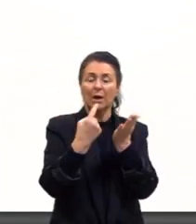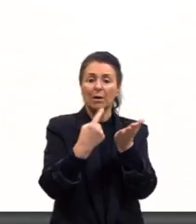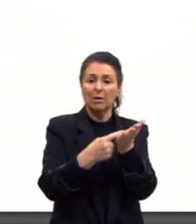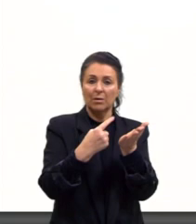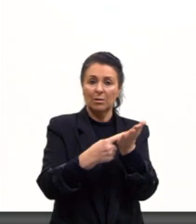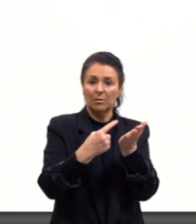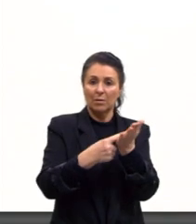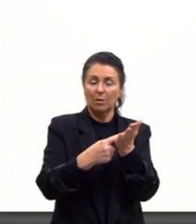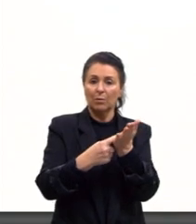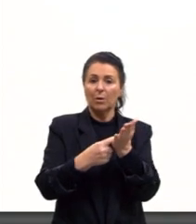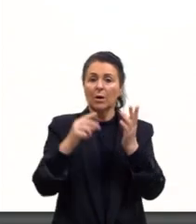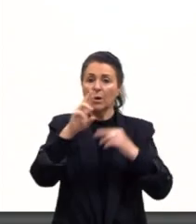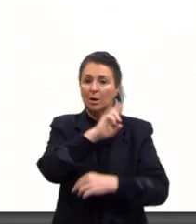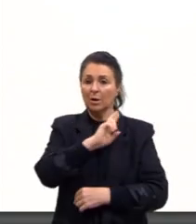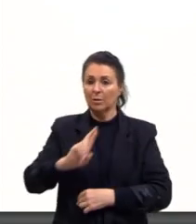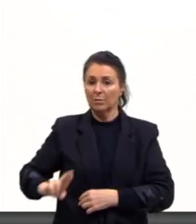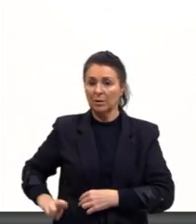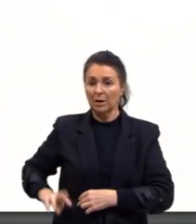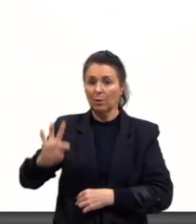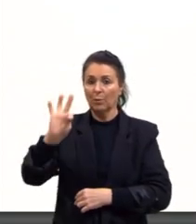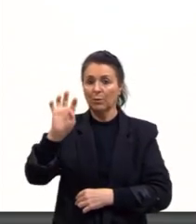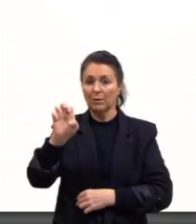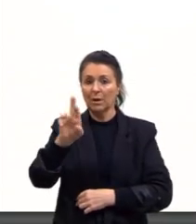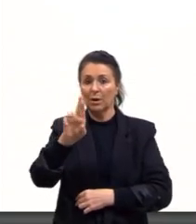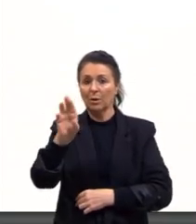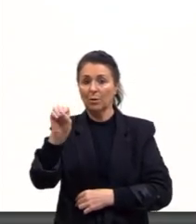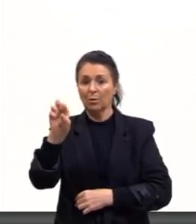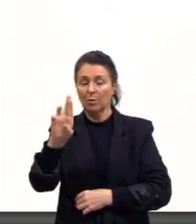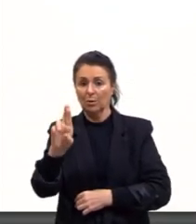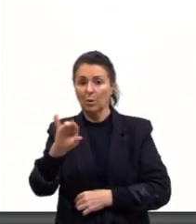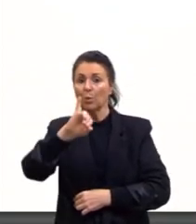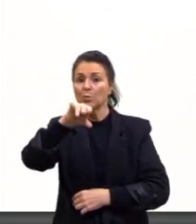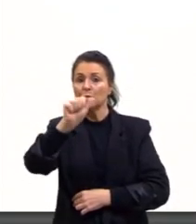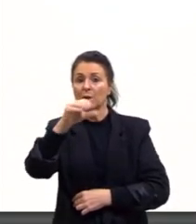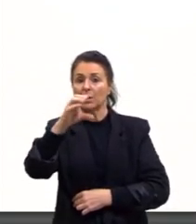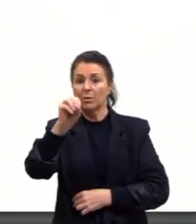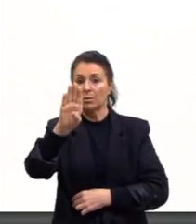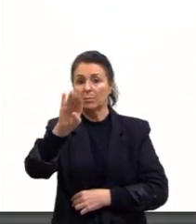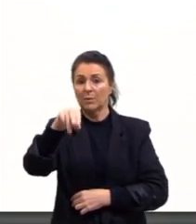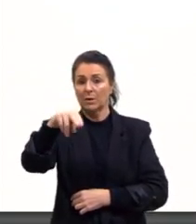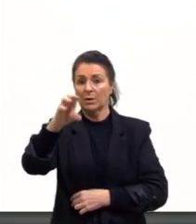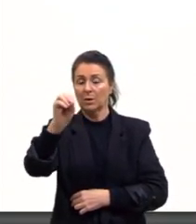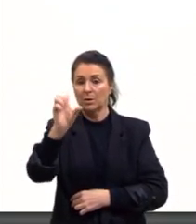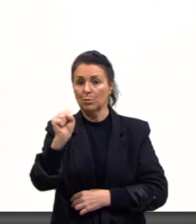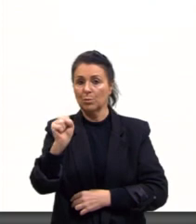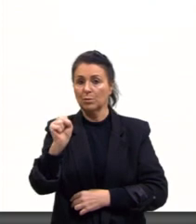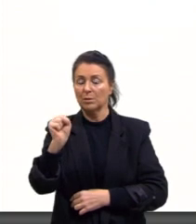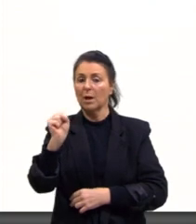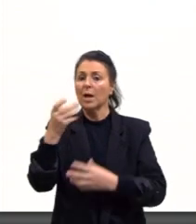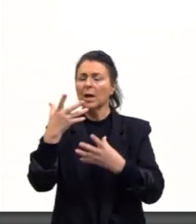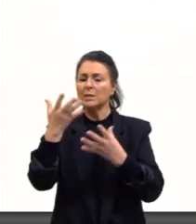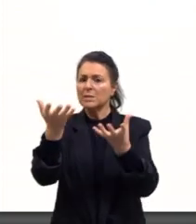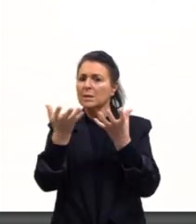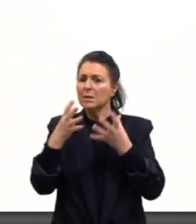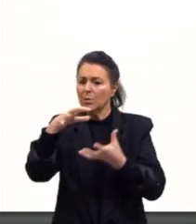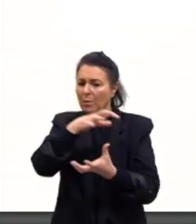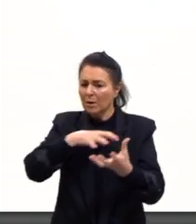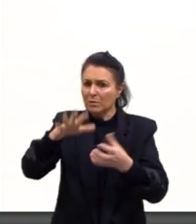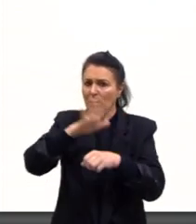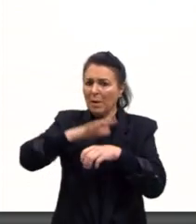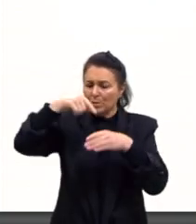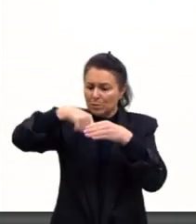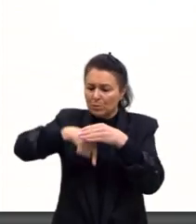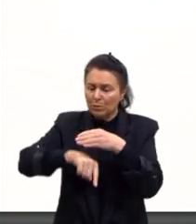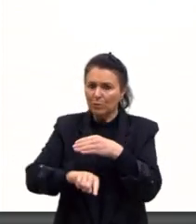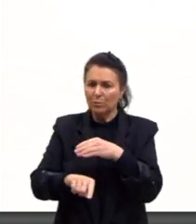ou do terror. Quando os jacobinos chegaram ao poder e tentaram, então, radicalizar essa revolução, mas tinha um clima de